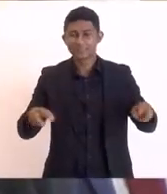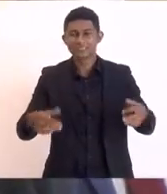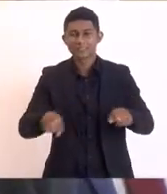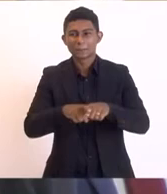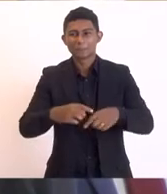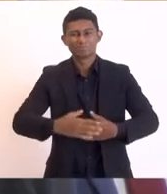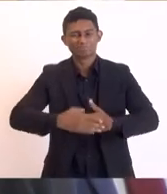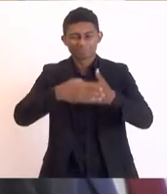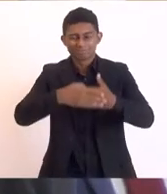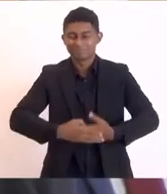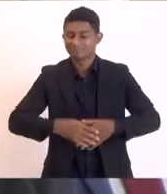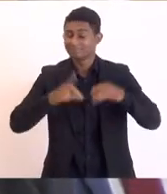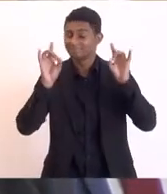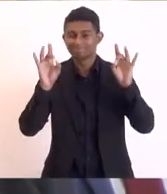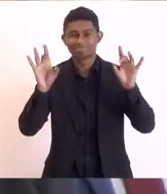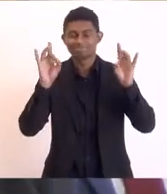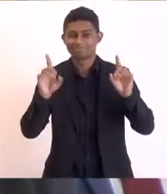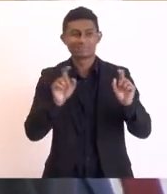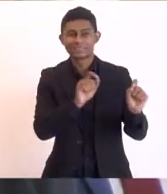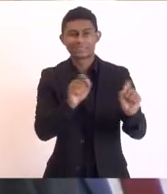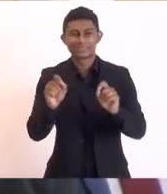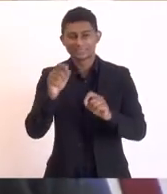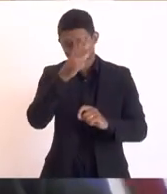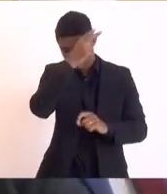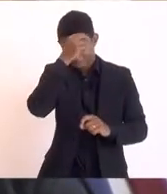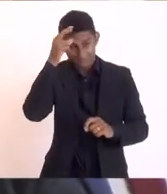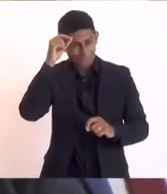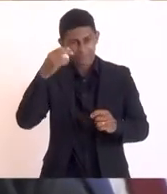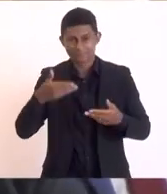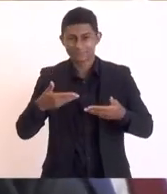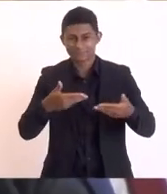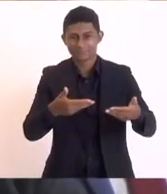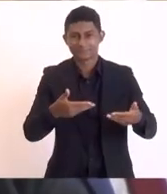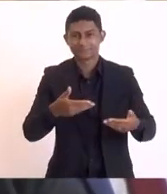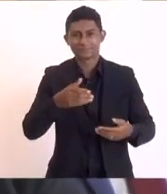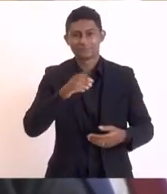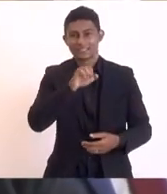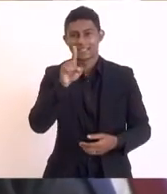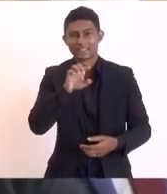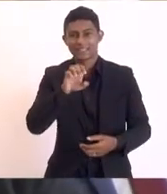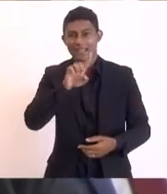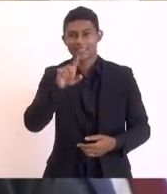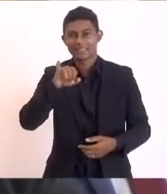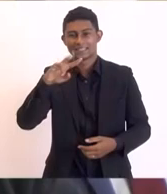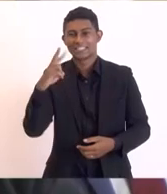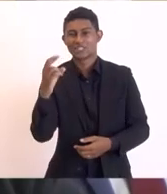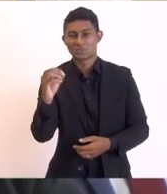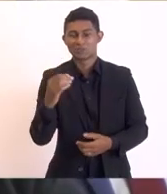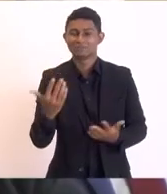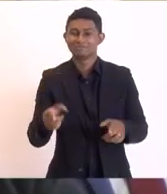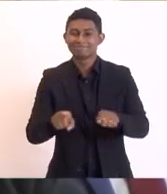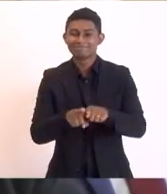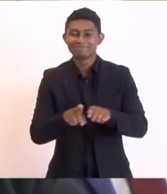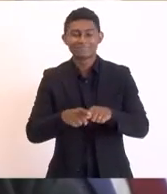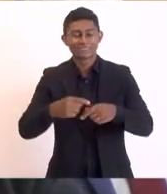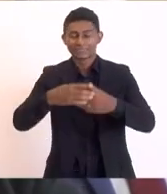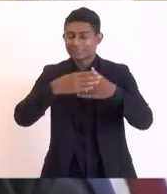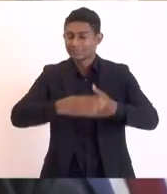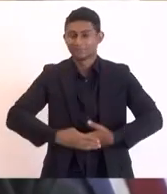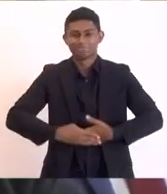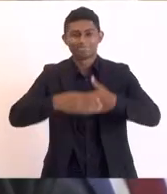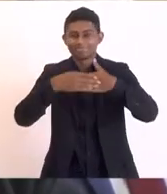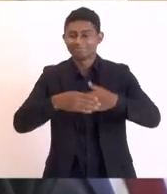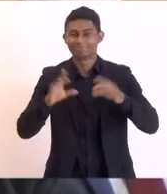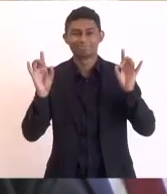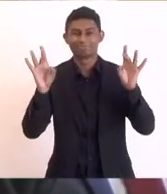especial ao nosso prefeito anfitrião Zezinho Bonifácio e uma saudação especial ao